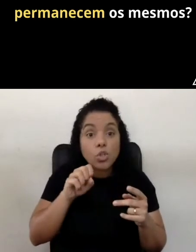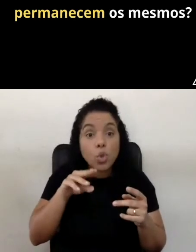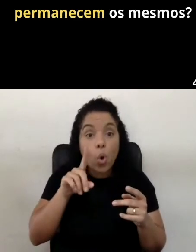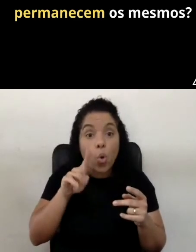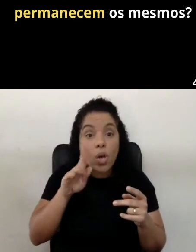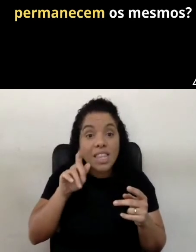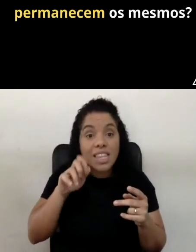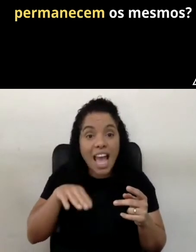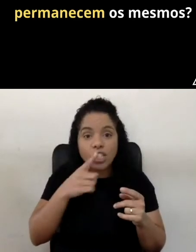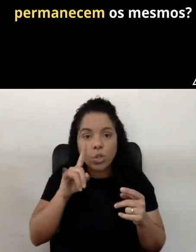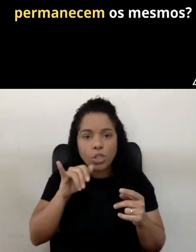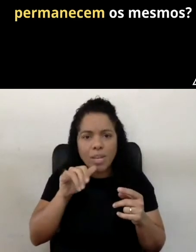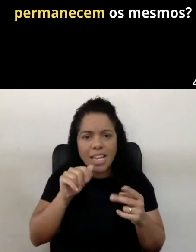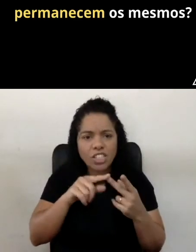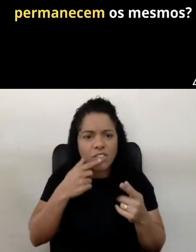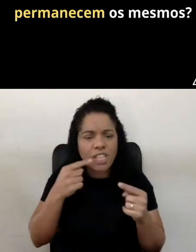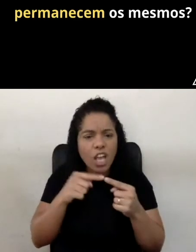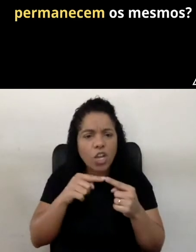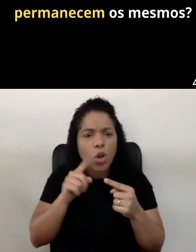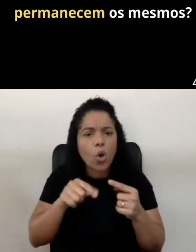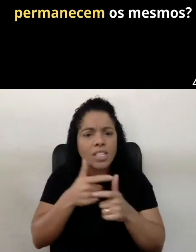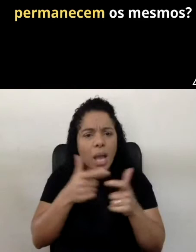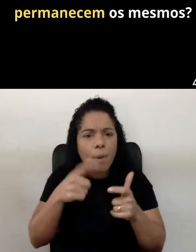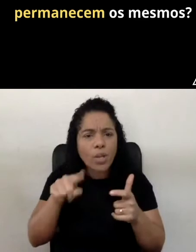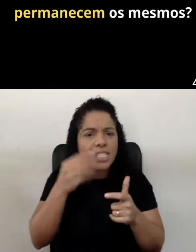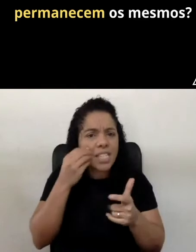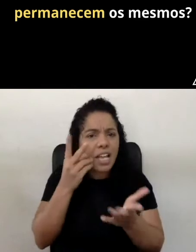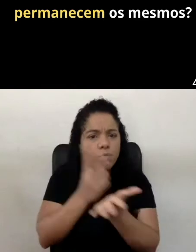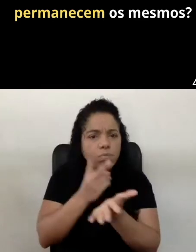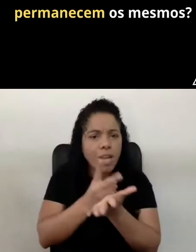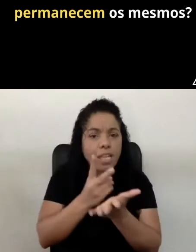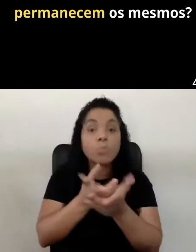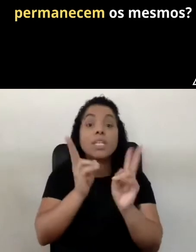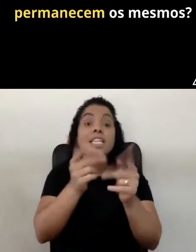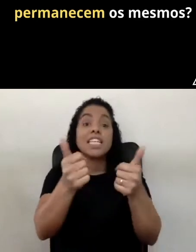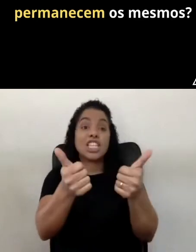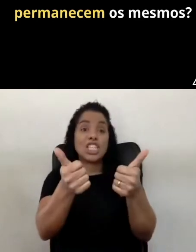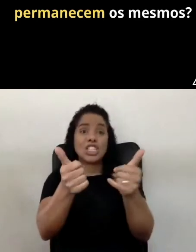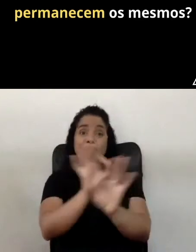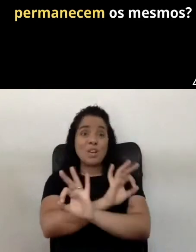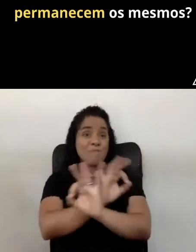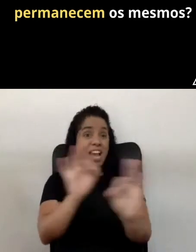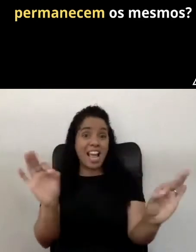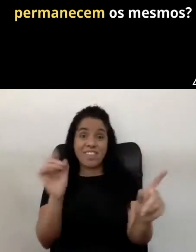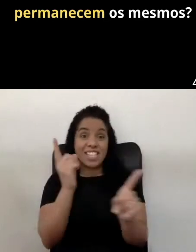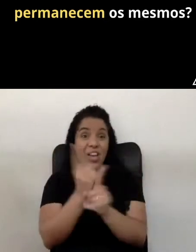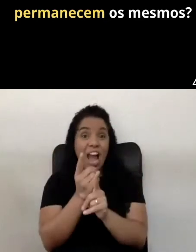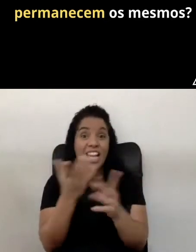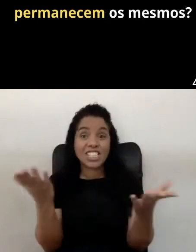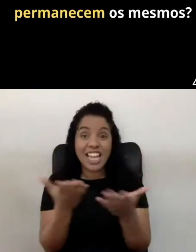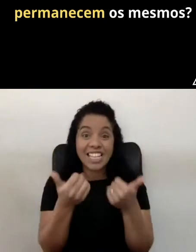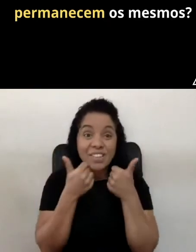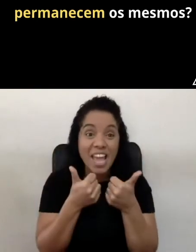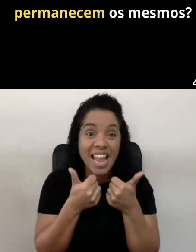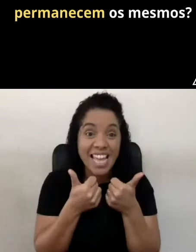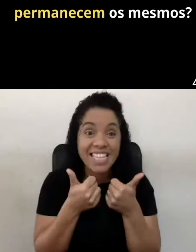Letícia postou, você concorda que a maioria dos testes permanecem os mesmos? Isso, maravilha. Então, agora eu achei aqui, me achei. Beleza.